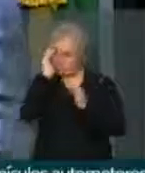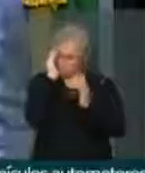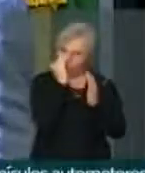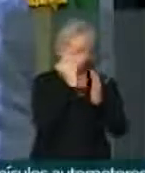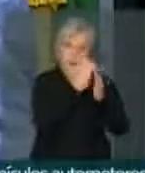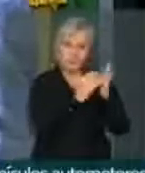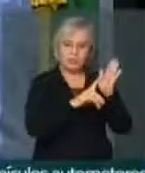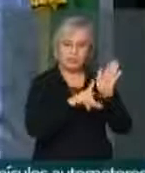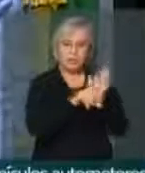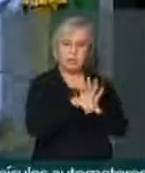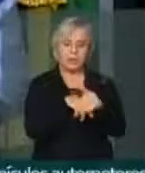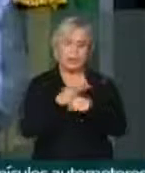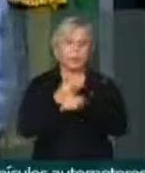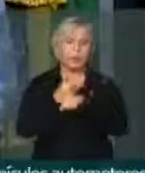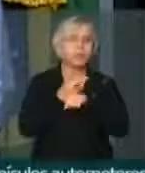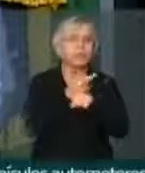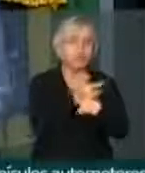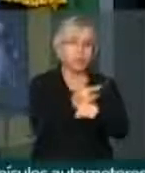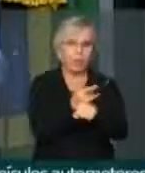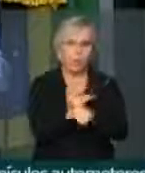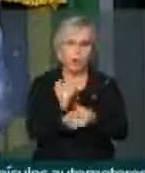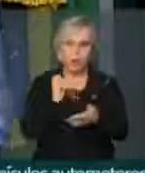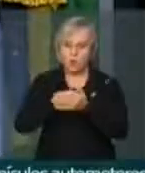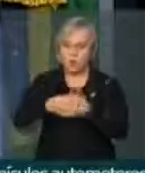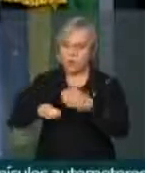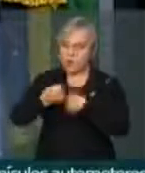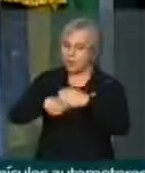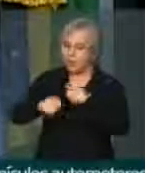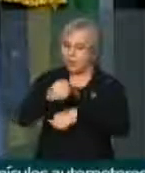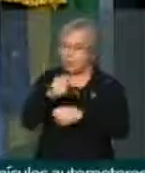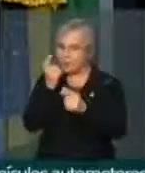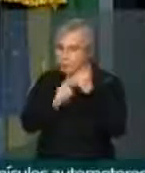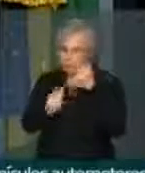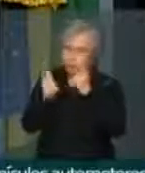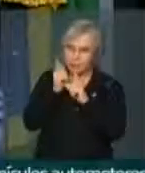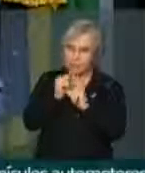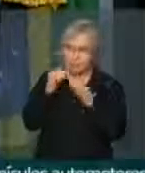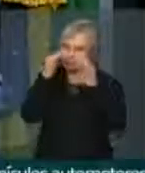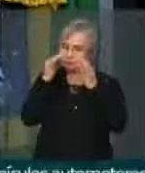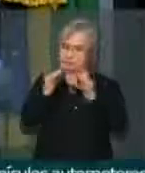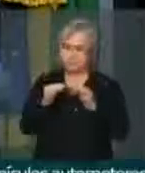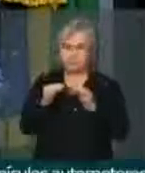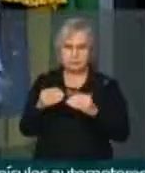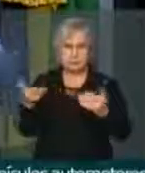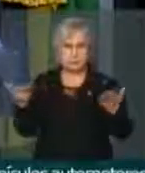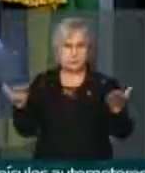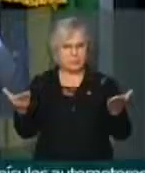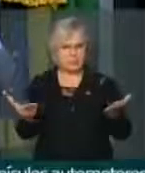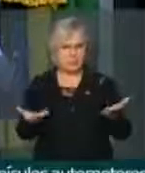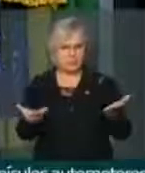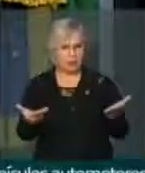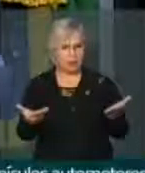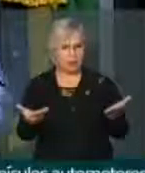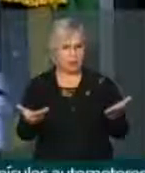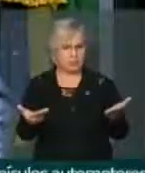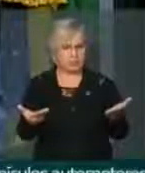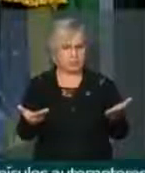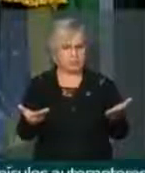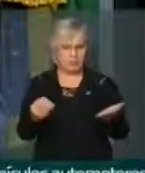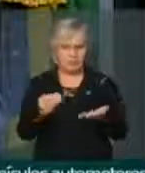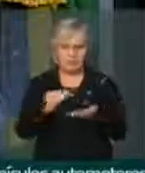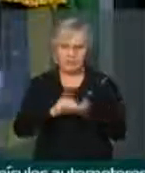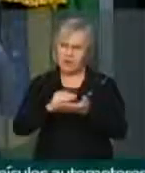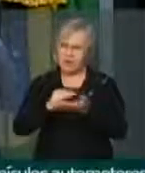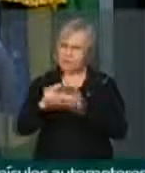no comércio para adquiri-los. E agora o governo, de maneira irresponsável,